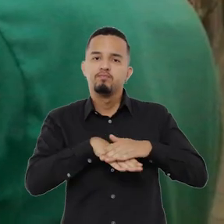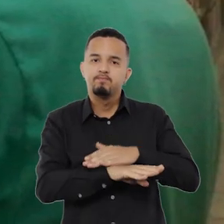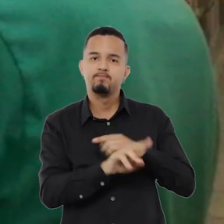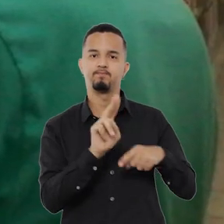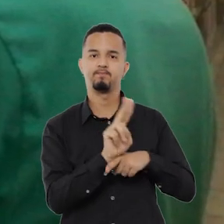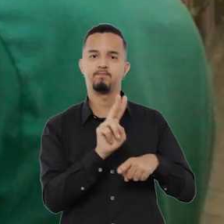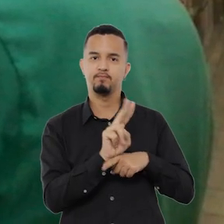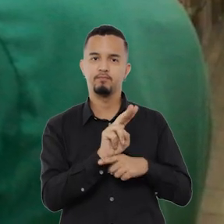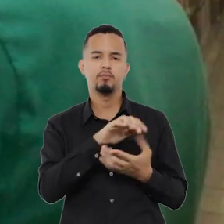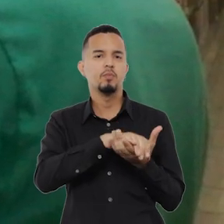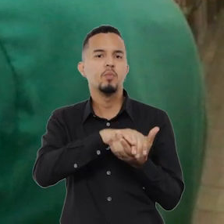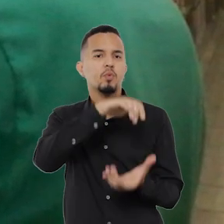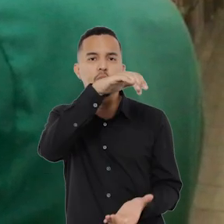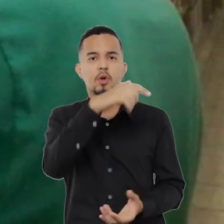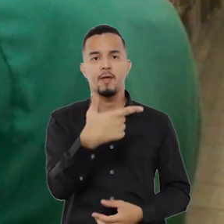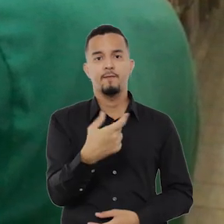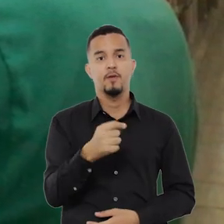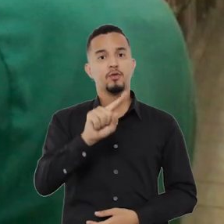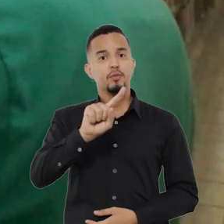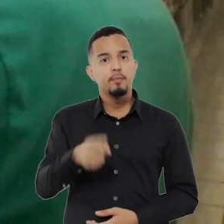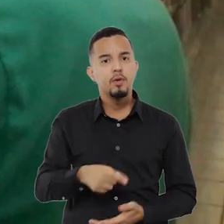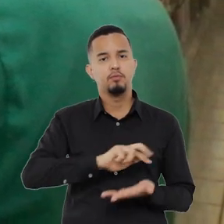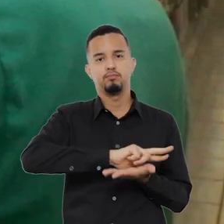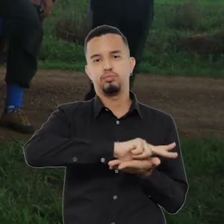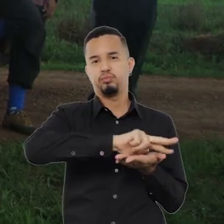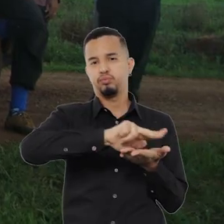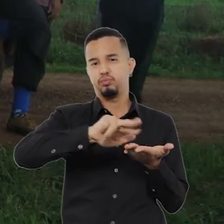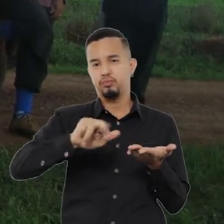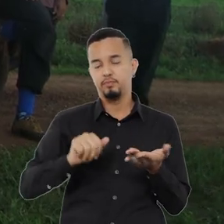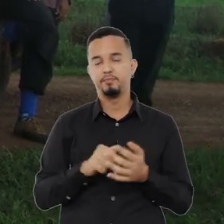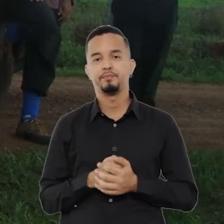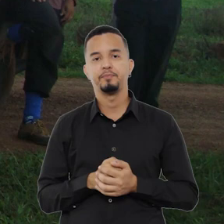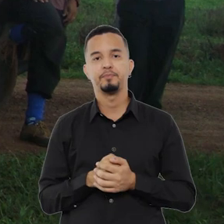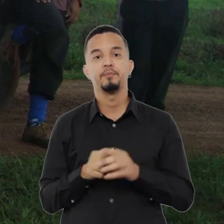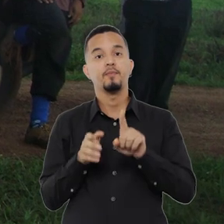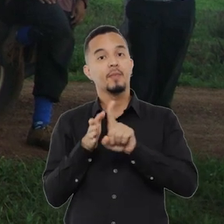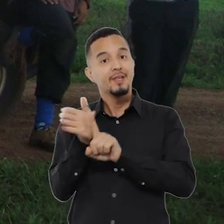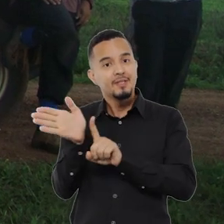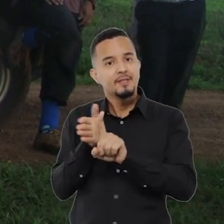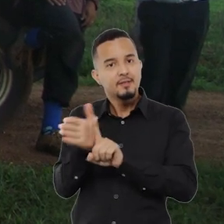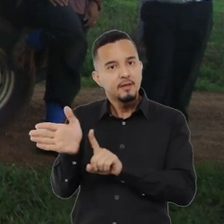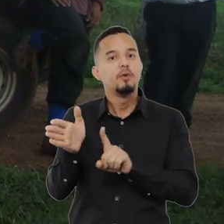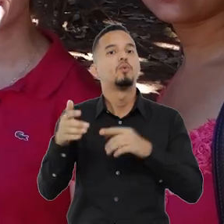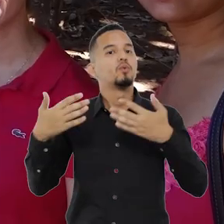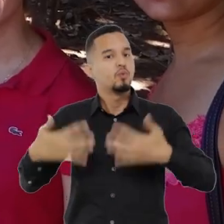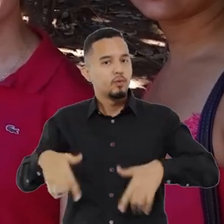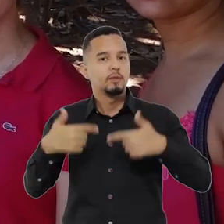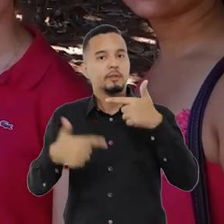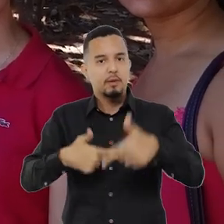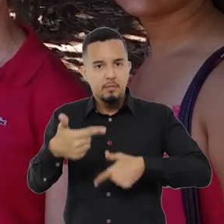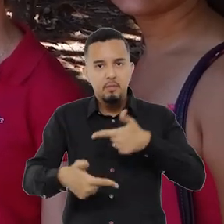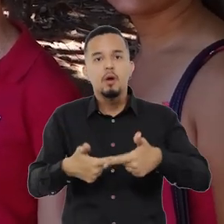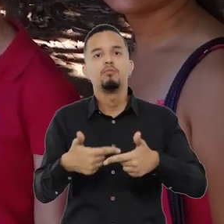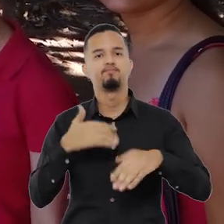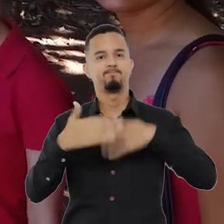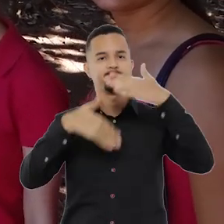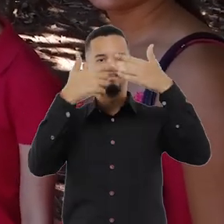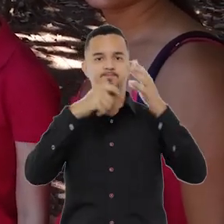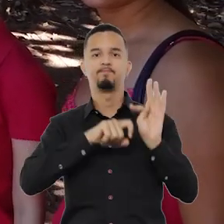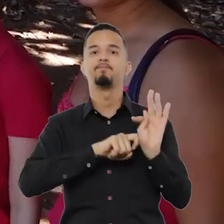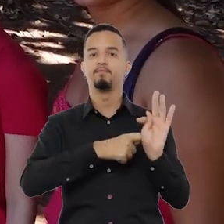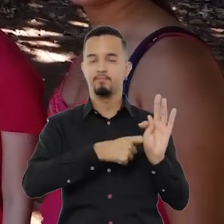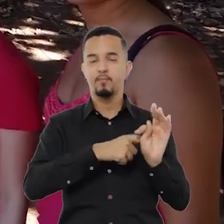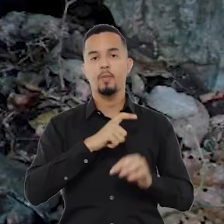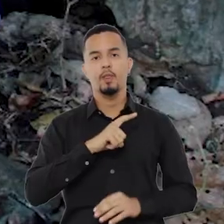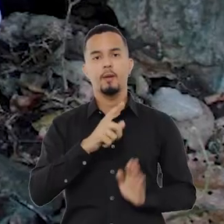É uma coleção que contém cerca de 20 mil itens. A extensão é uma das atividades bem desenvolvidas no nosso campus.